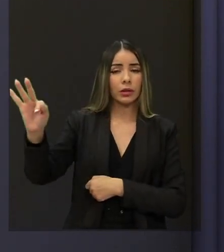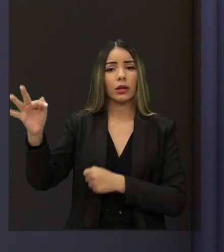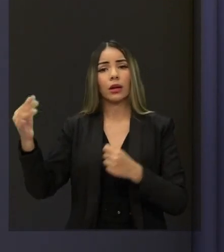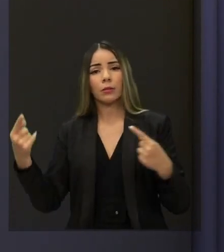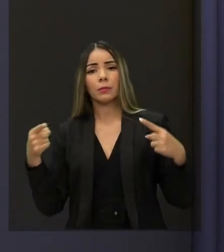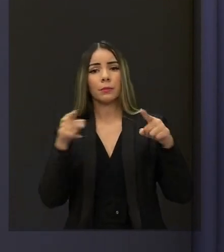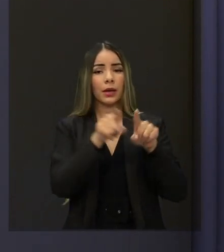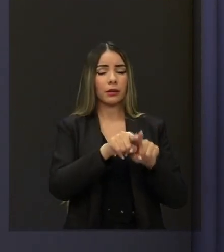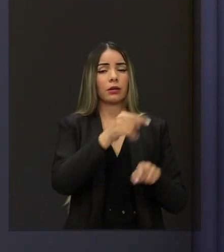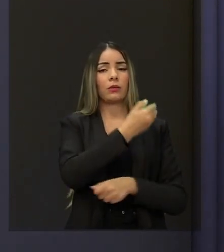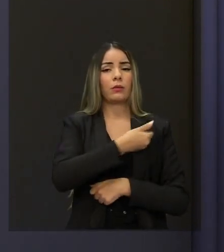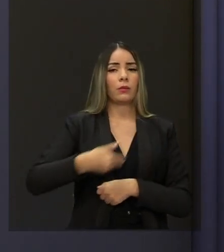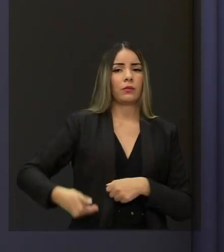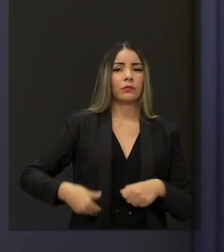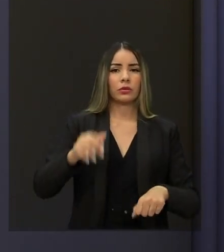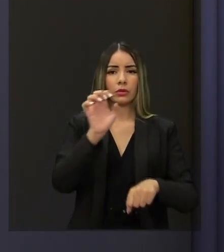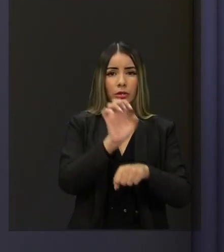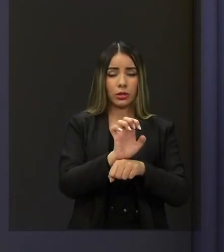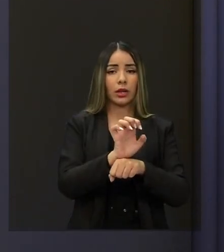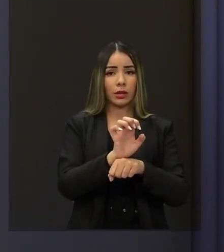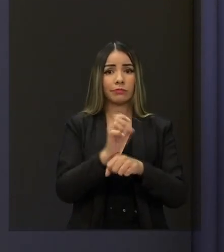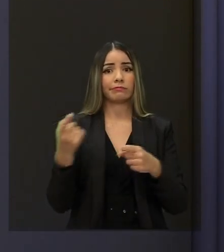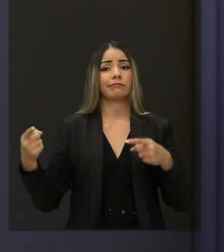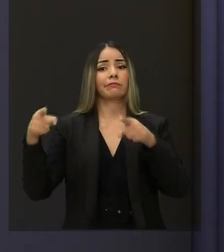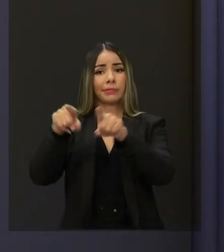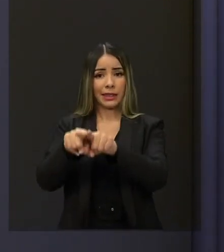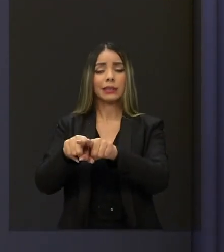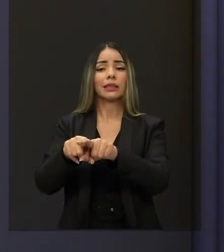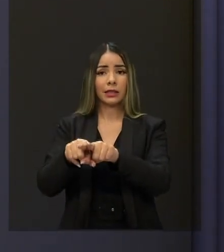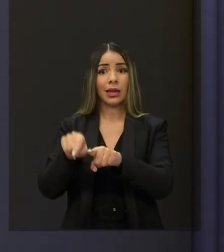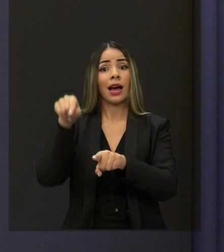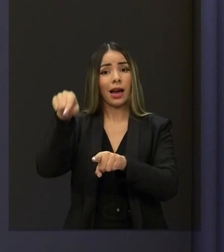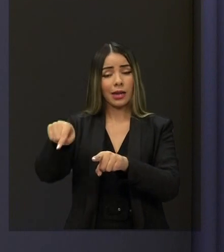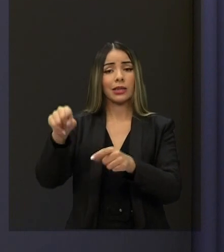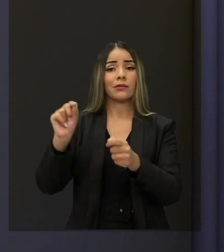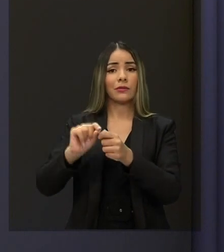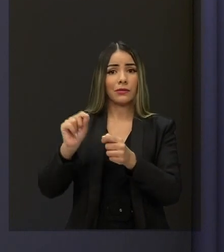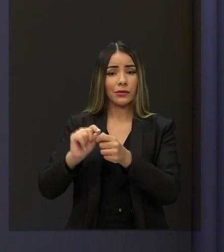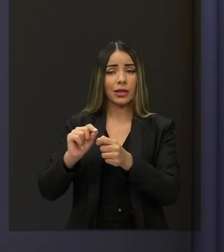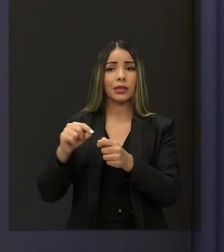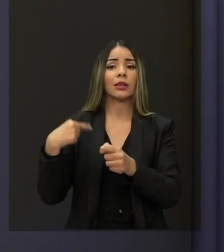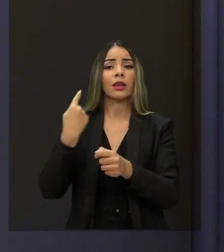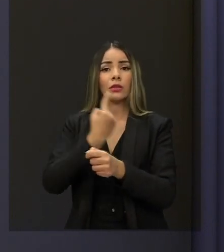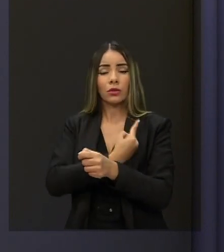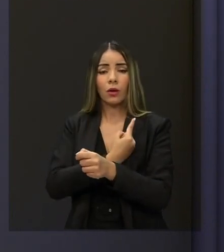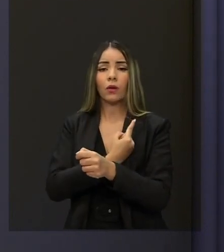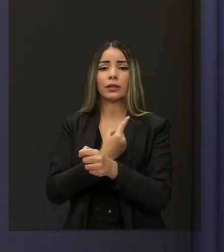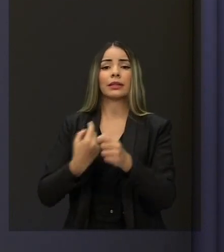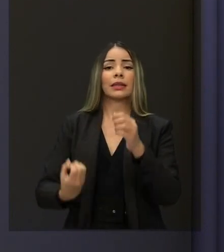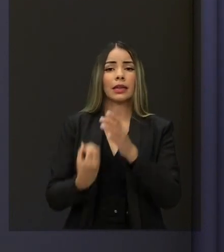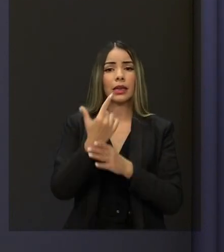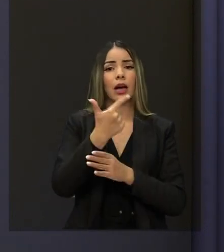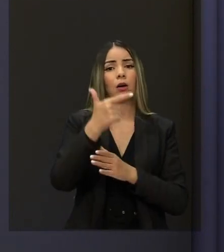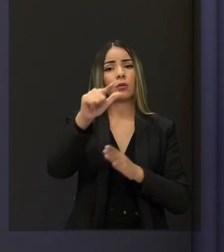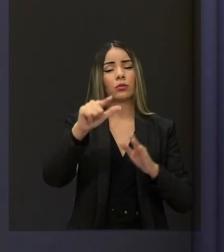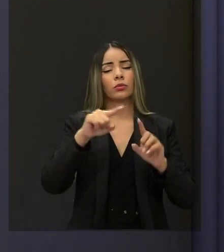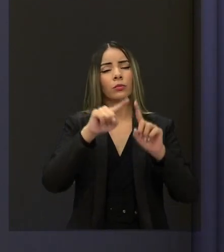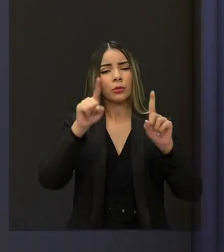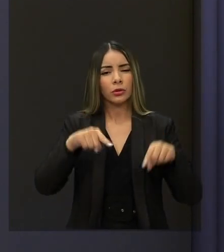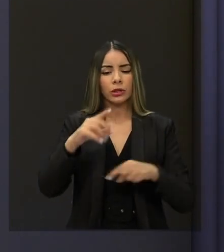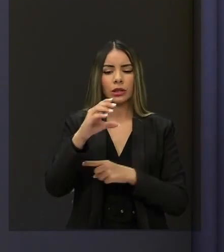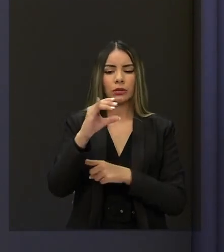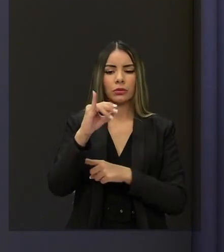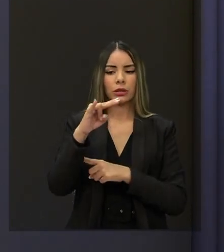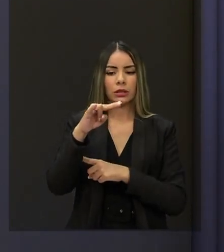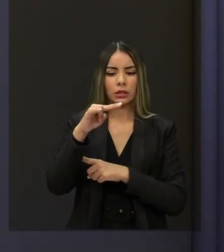a articulação do governo do Estado com o governo federal é que permitiu nós pensarmos no Cinturão das Águas. Estamos fazendo o trecho 1. Tem